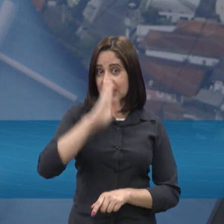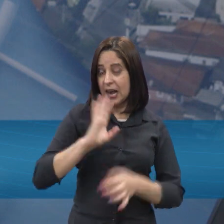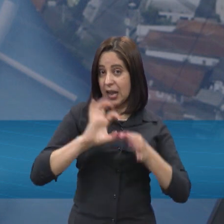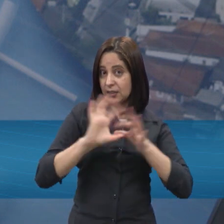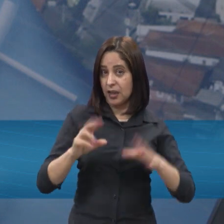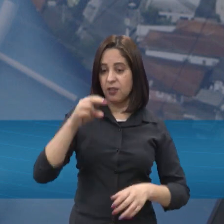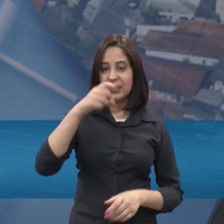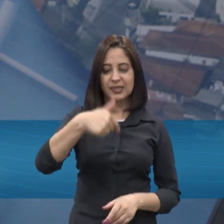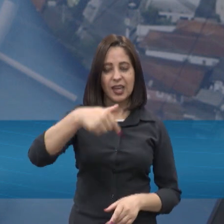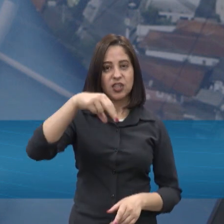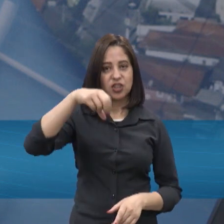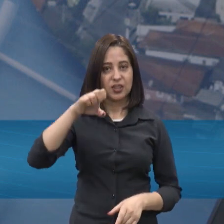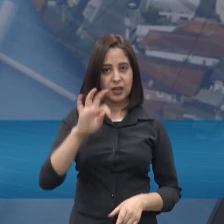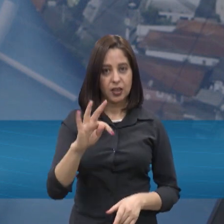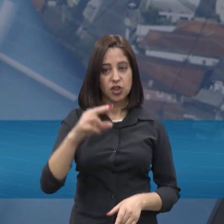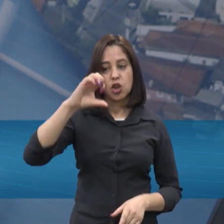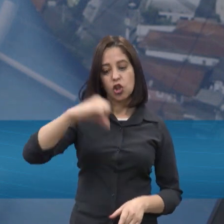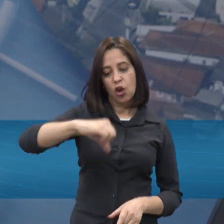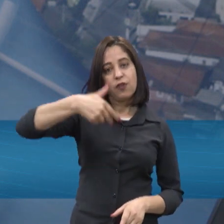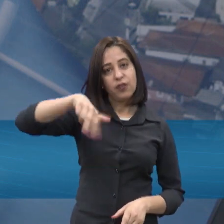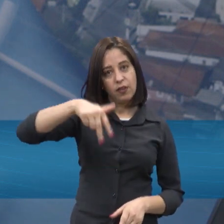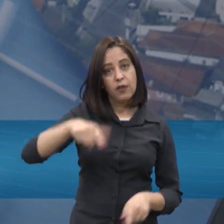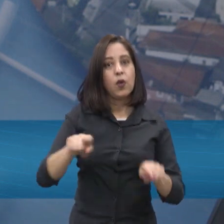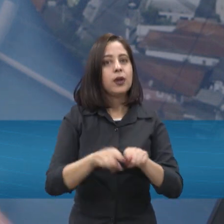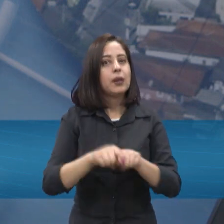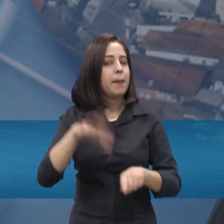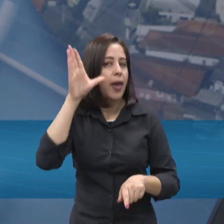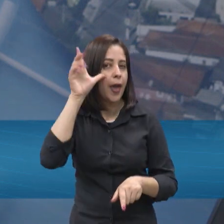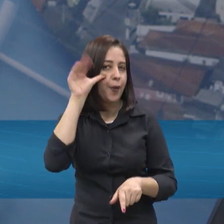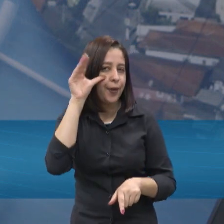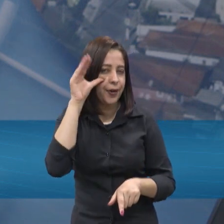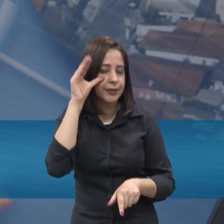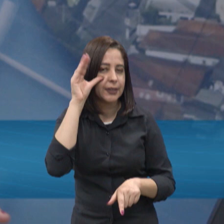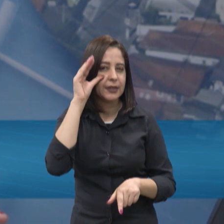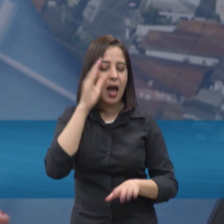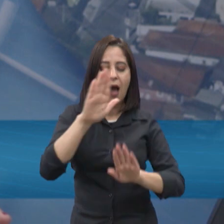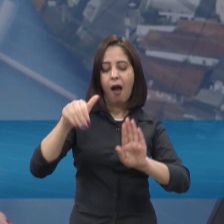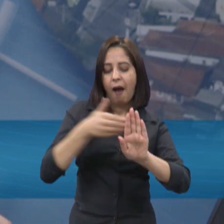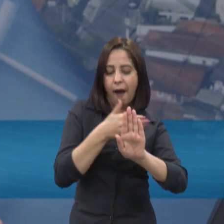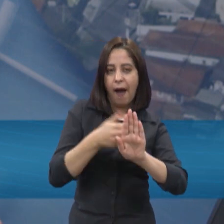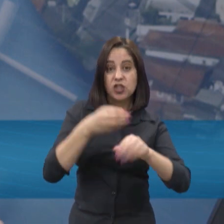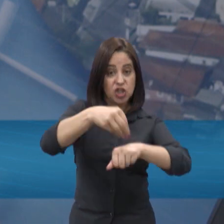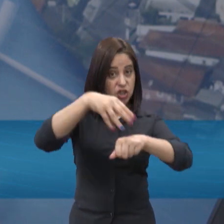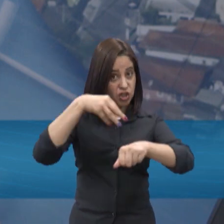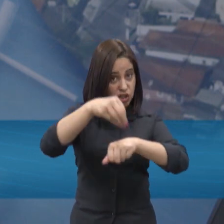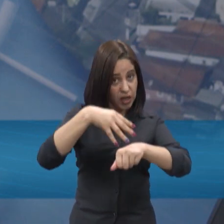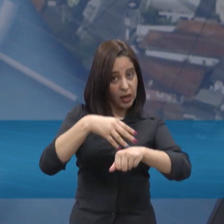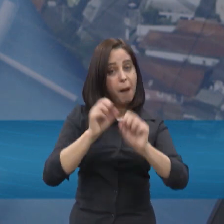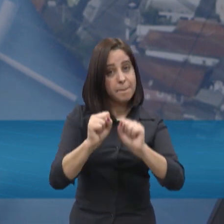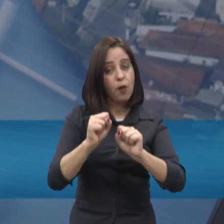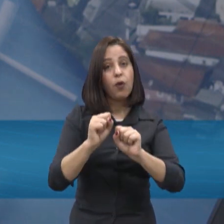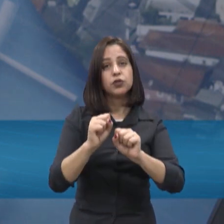7 da NET e o 9 da Vivo. Vocês podem conferir também bastidores, enviar sugestões de pauta para o Diálogos ou para os